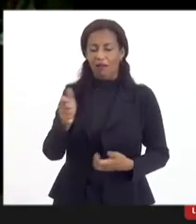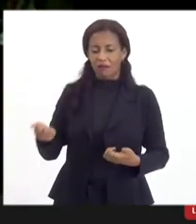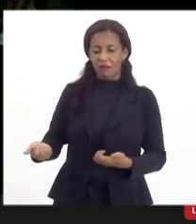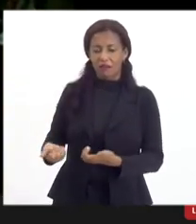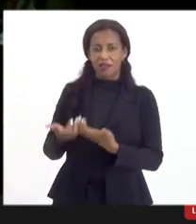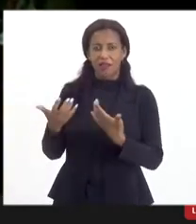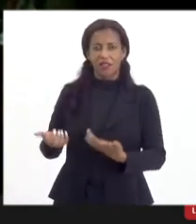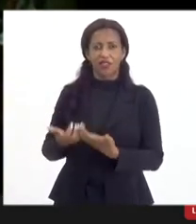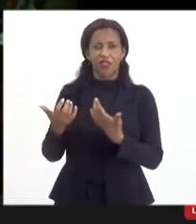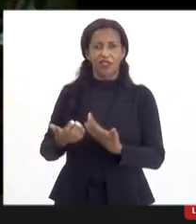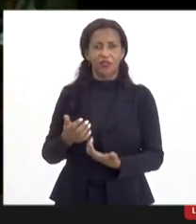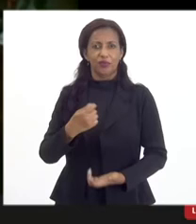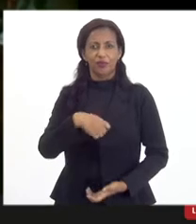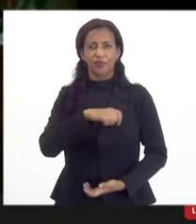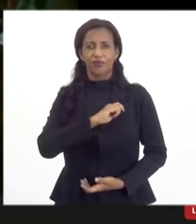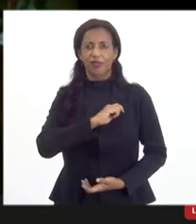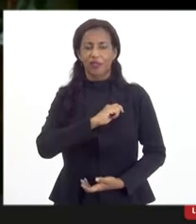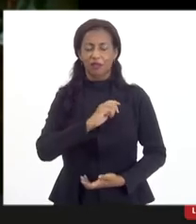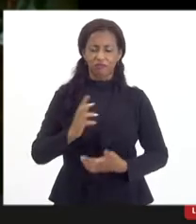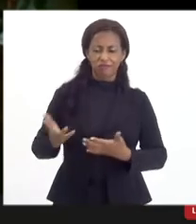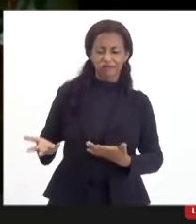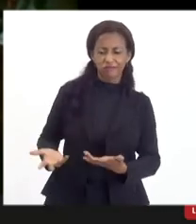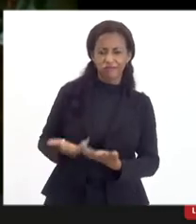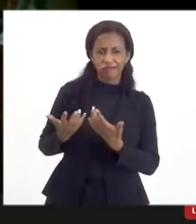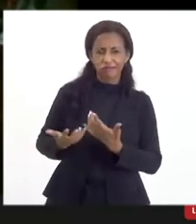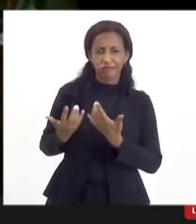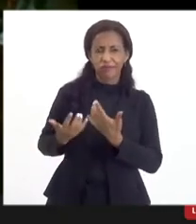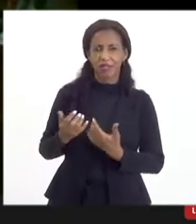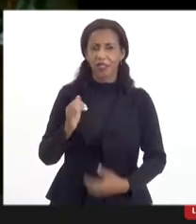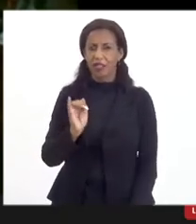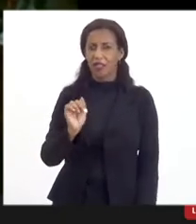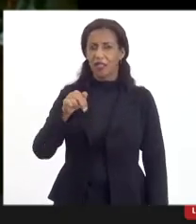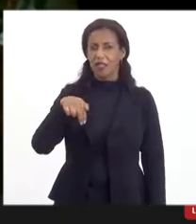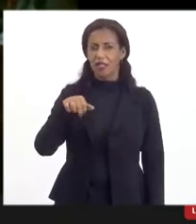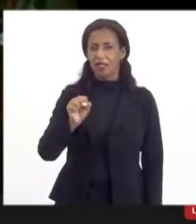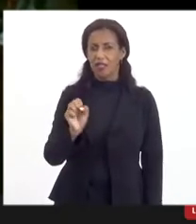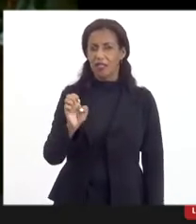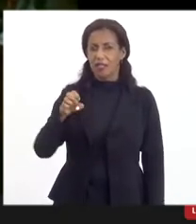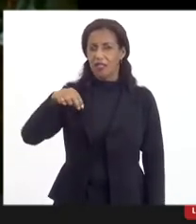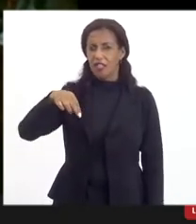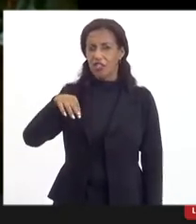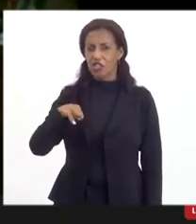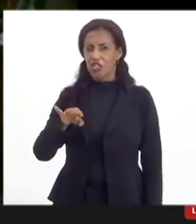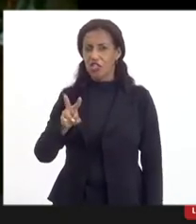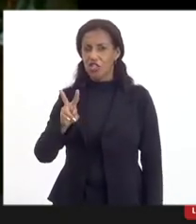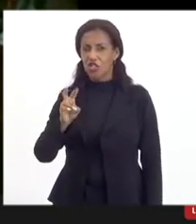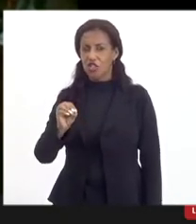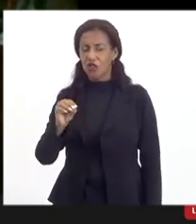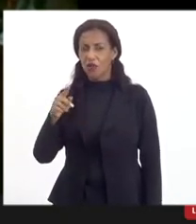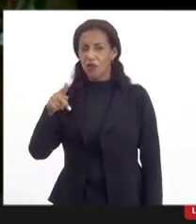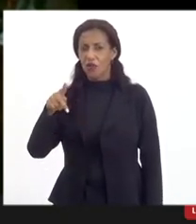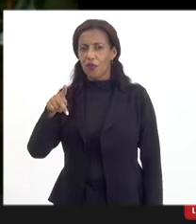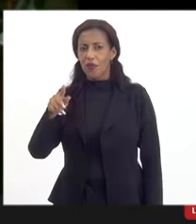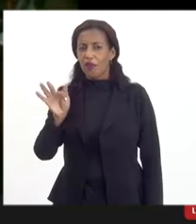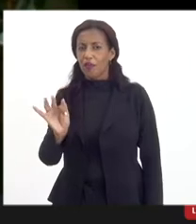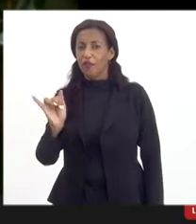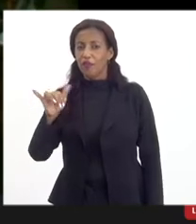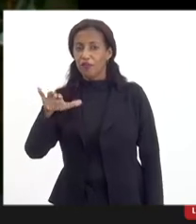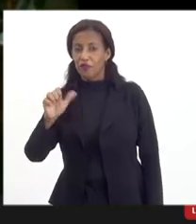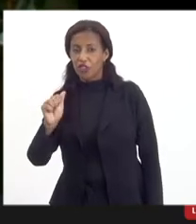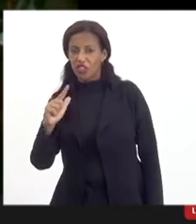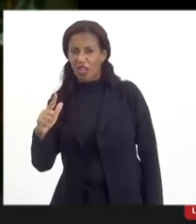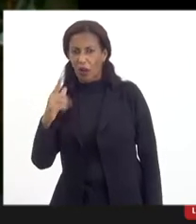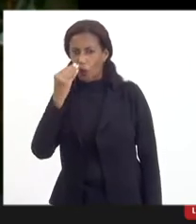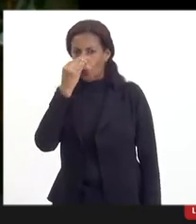fiscal, né? O incentivo fiscal, ele ficou muito com um jeito de renúncia fiscal. E essa